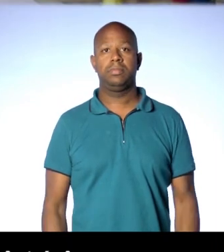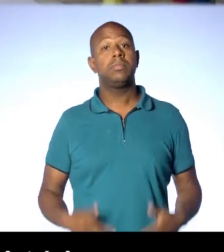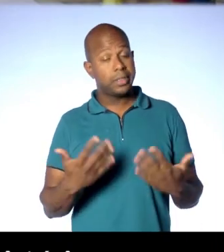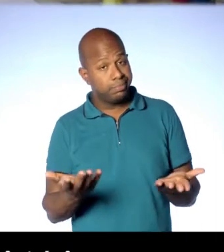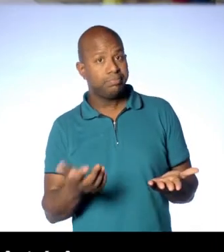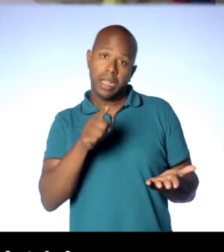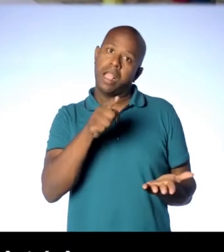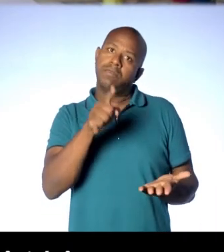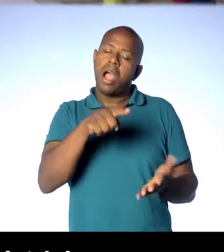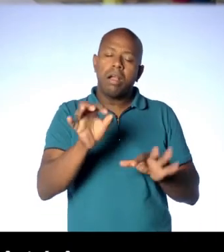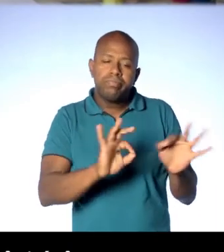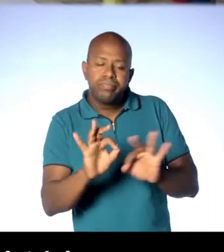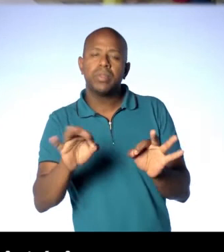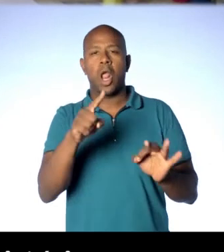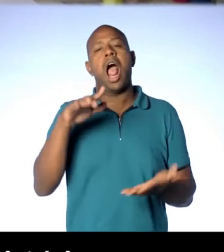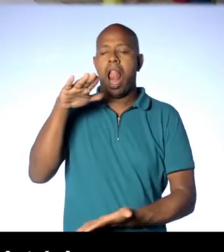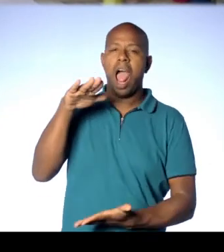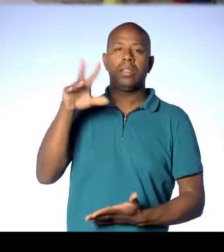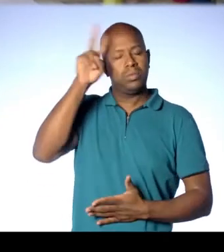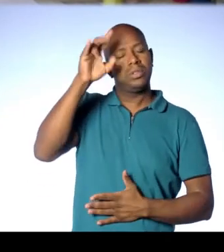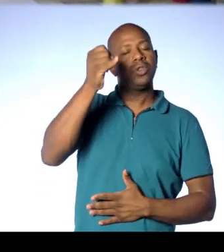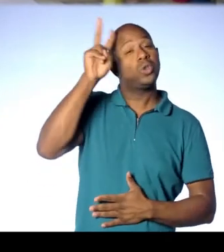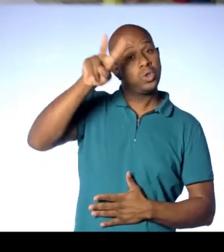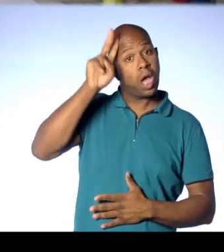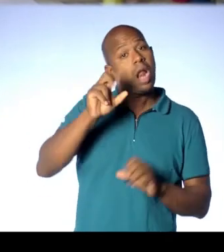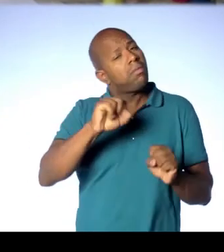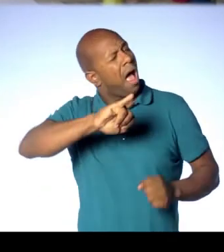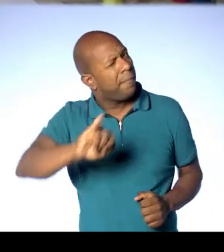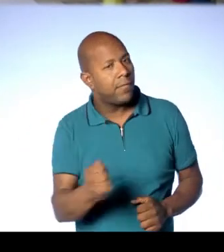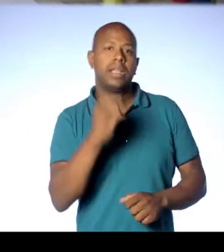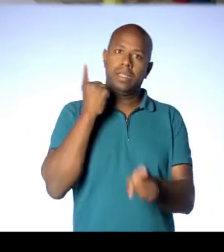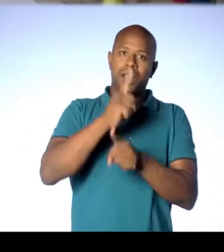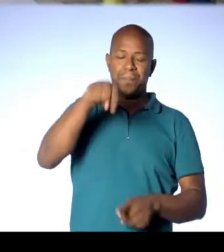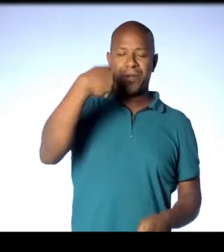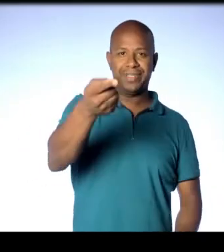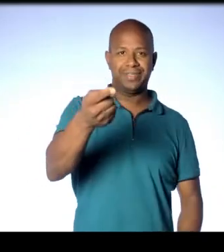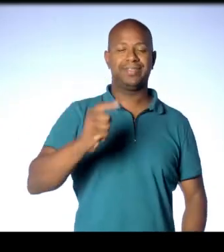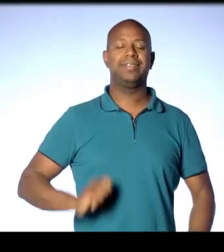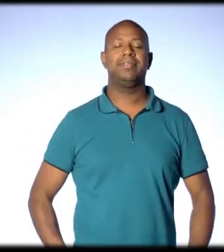Bom gente, essa foi a construção da nossa lata de criação de histórias. Agora, aproveitem e até a próxima.